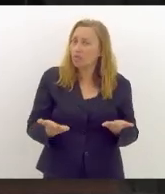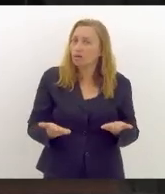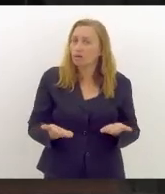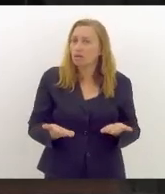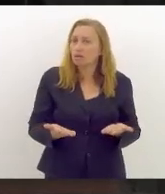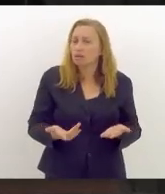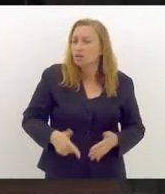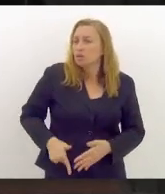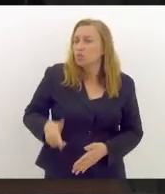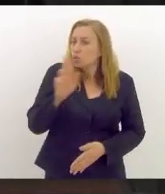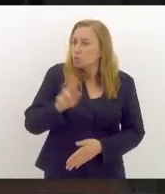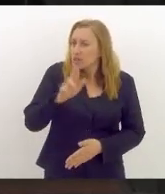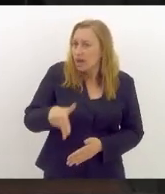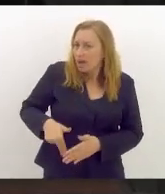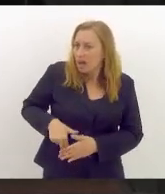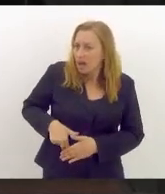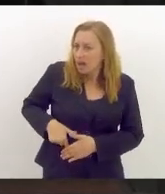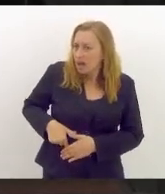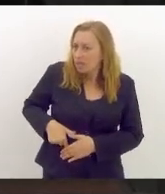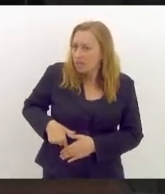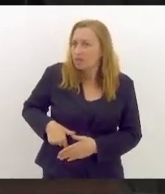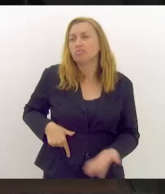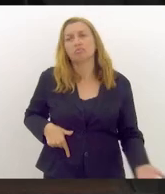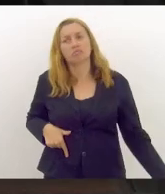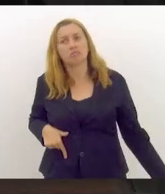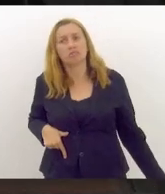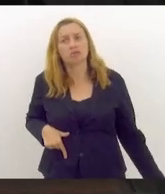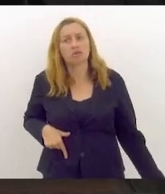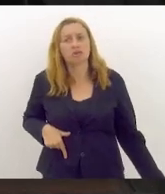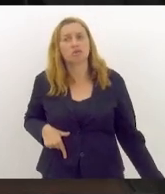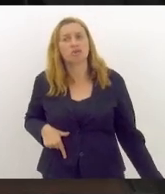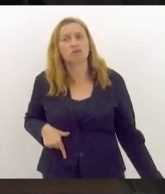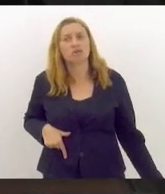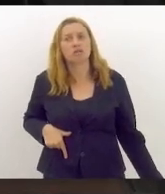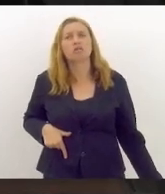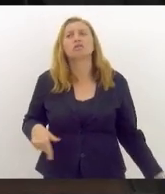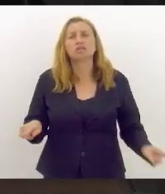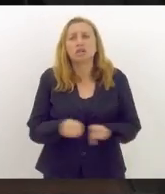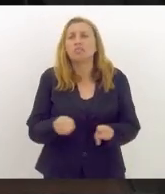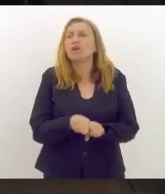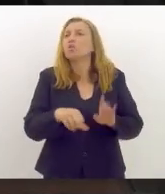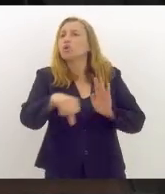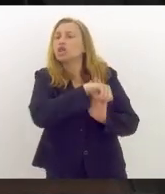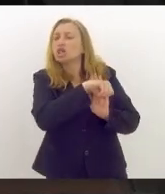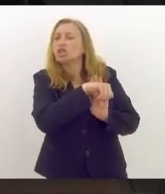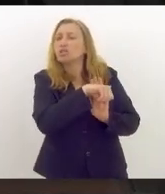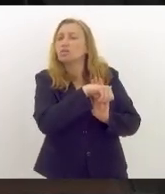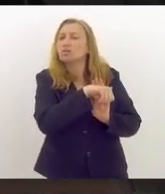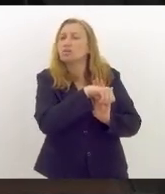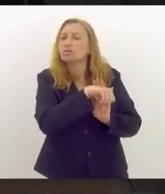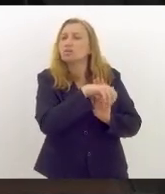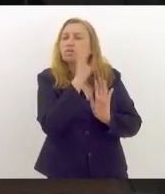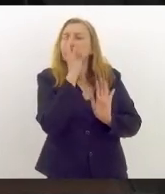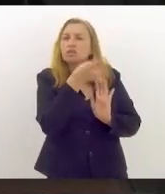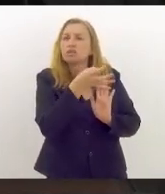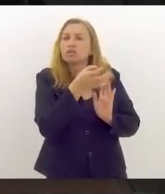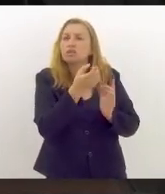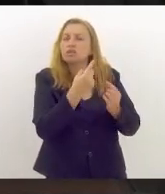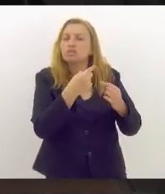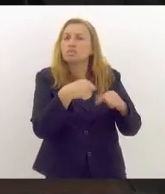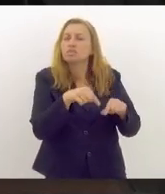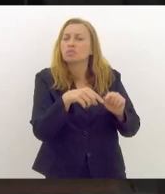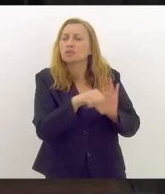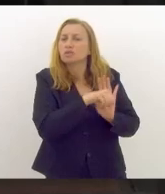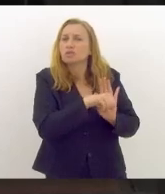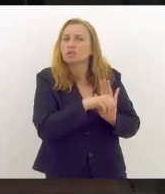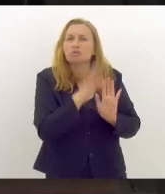portar arma ao arrepio da lei, ela no mínimo cometeu também um crime ali de denunciação caluniosa de crime, então assim, não